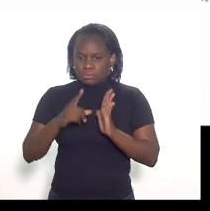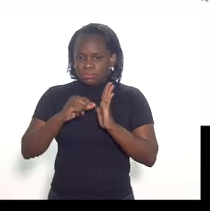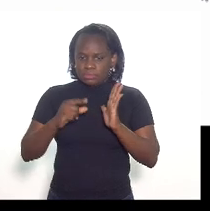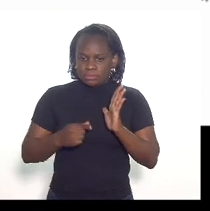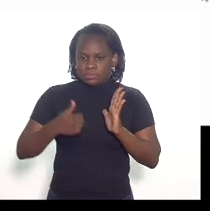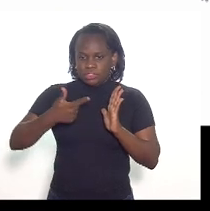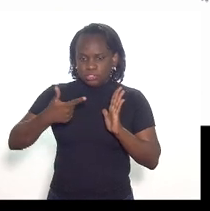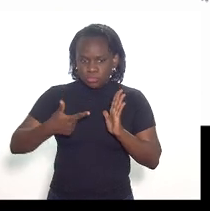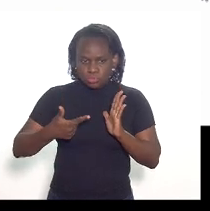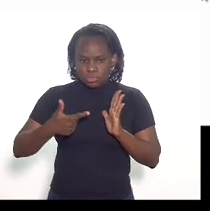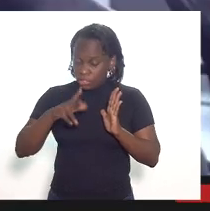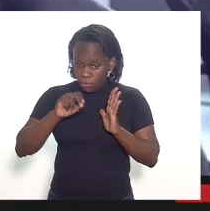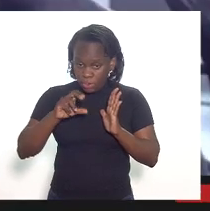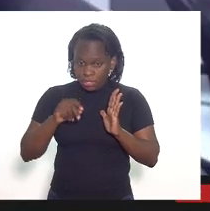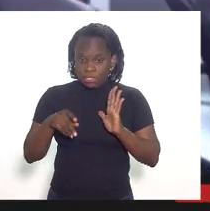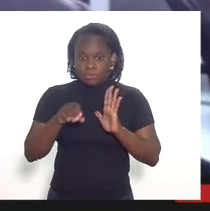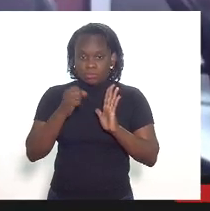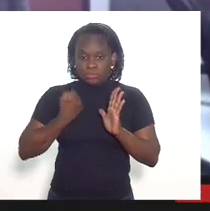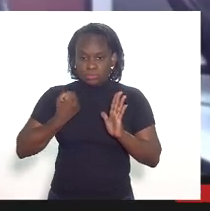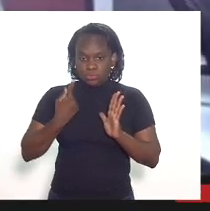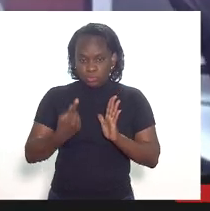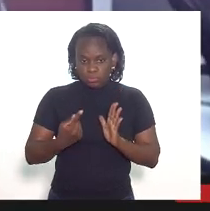do artigo 50